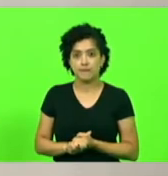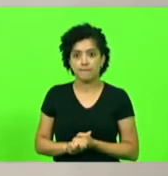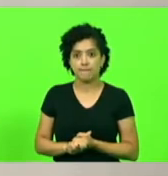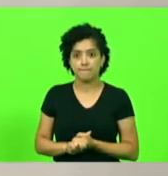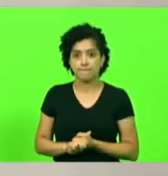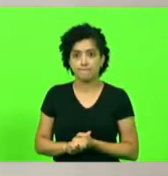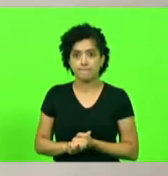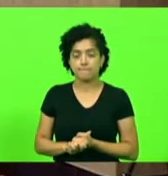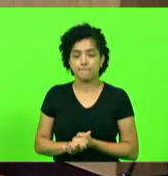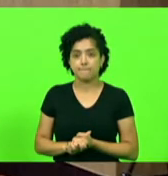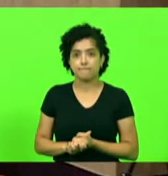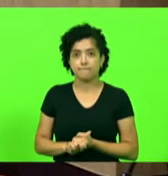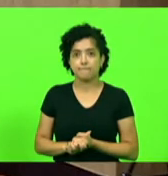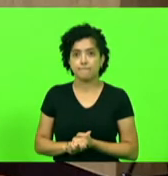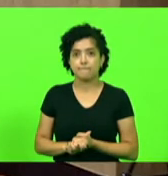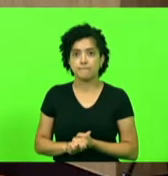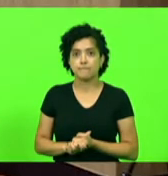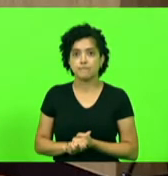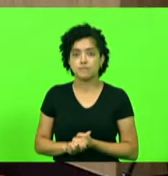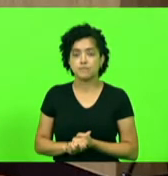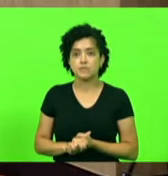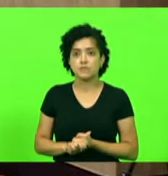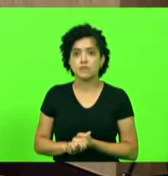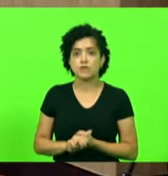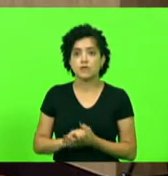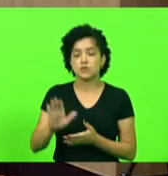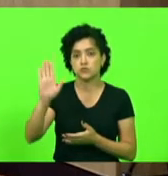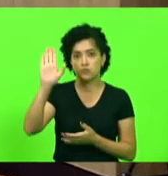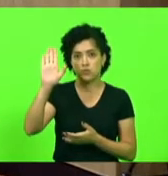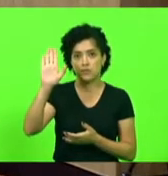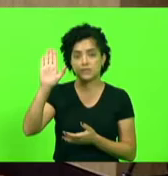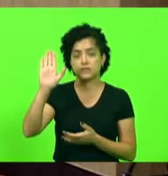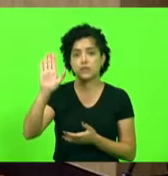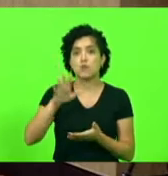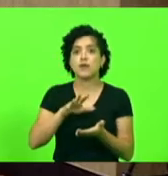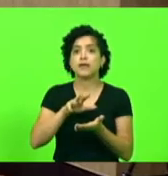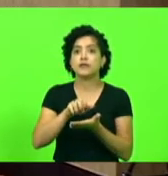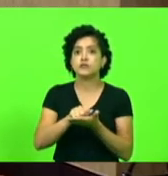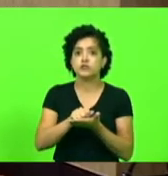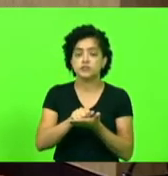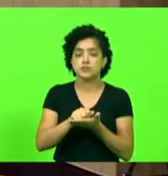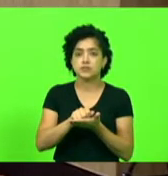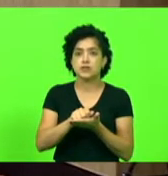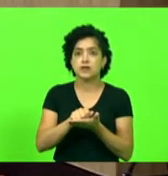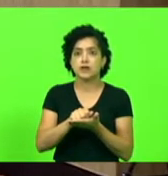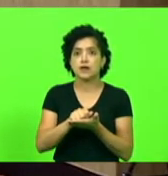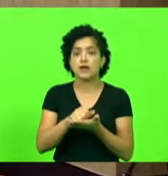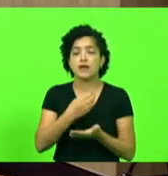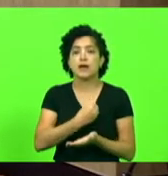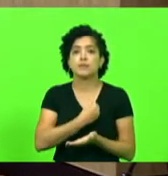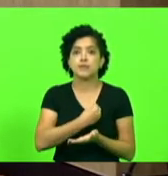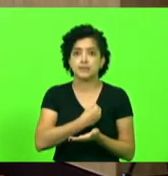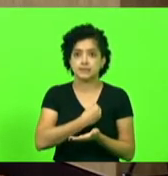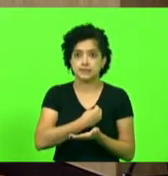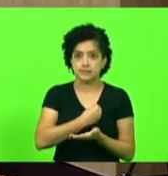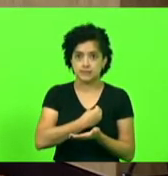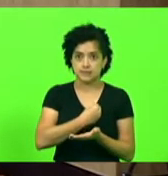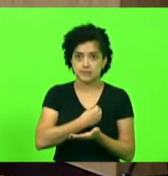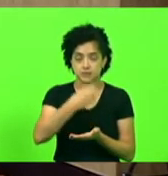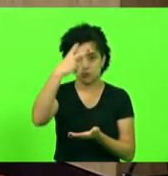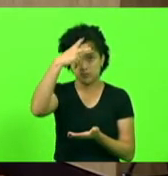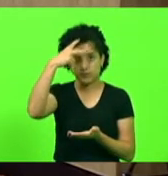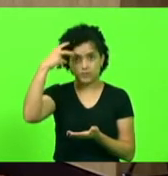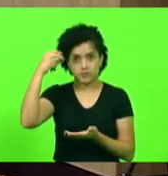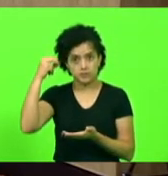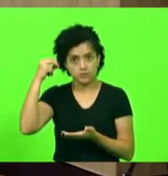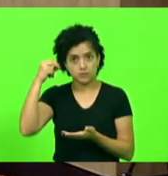Sr. Presidente, só uma questão de ordem, rapidamente. Gostaria de registrar no plenário desta casa a presença do prefeito de